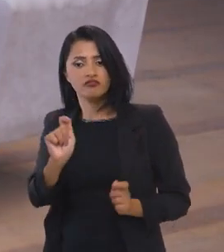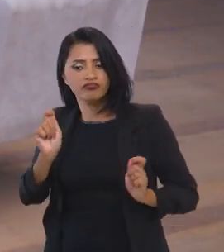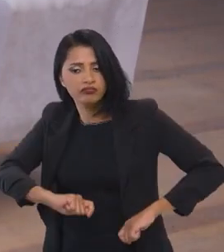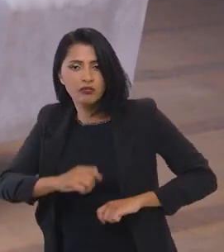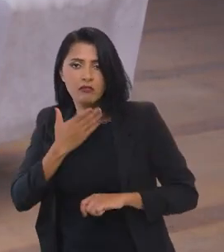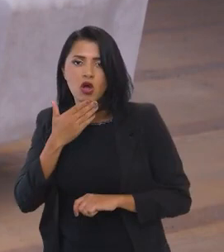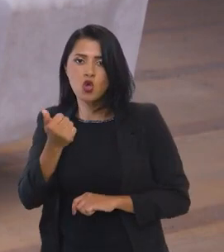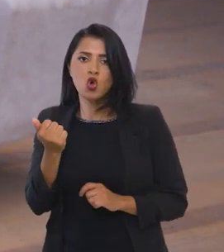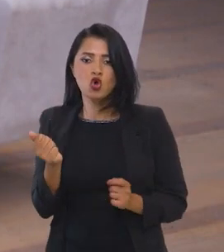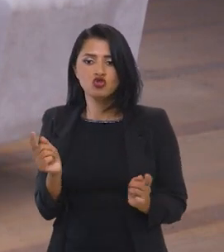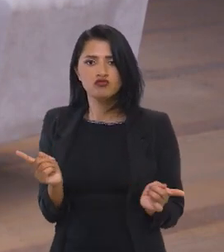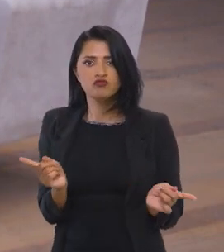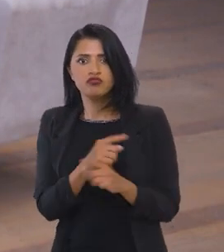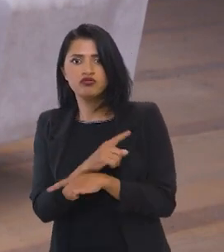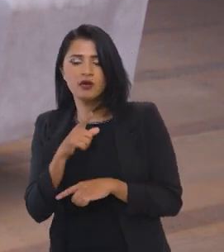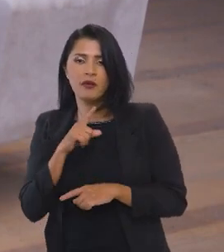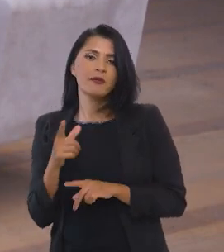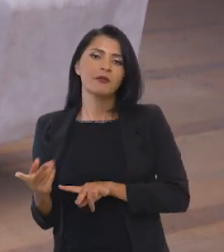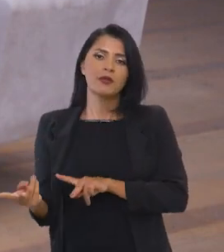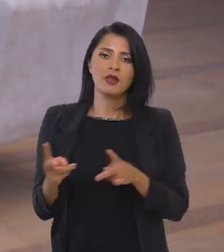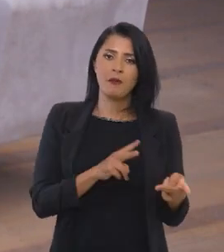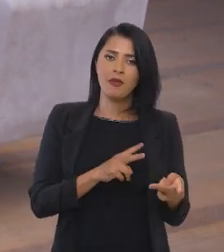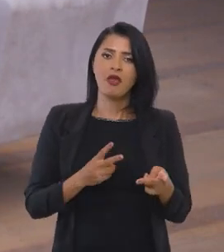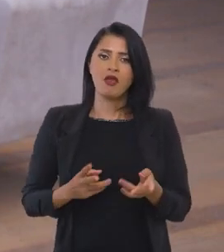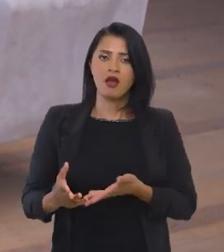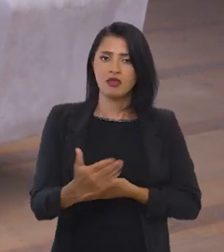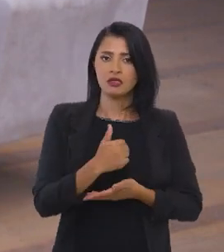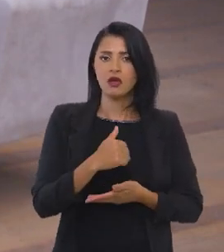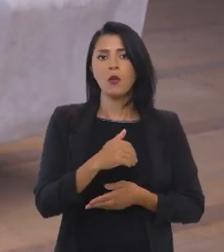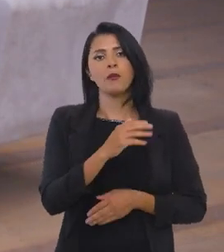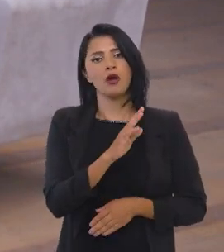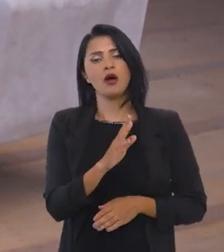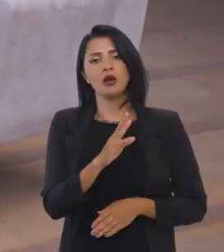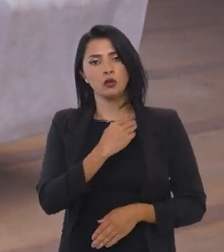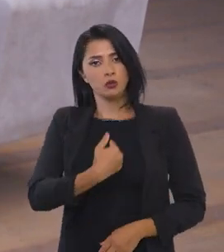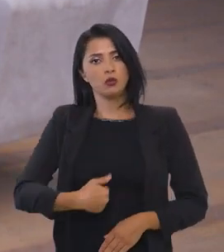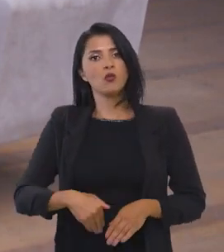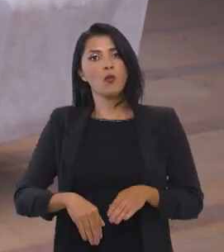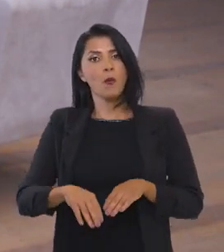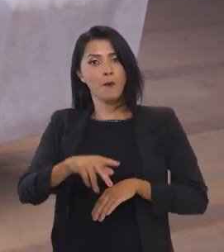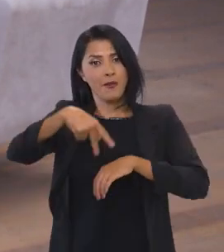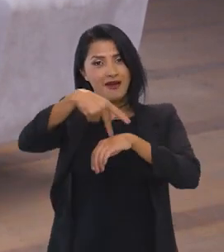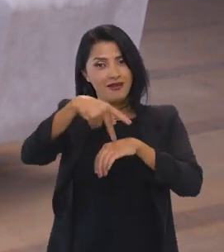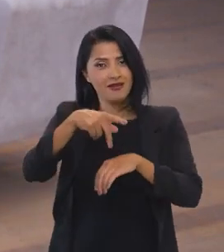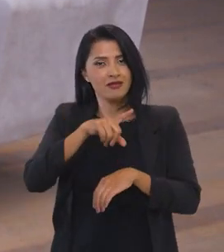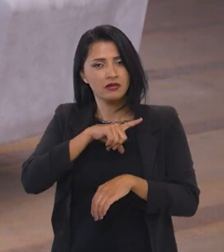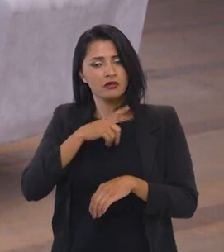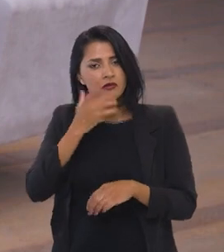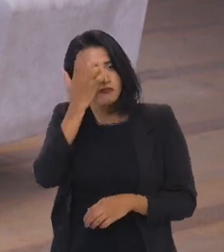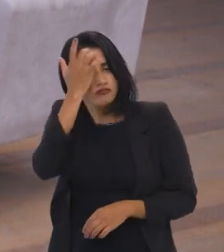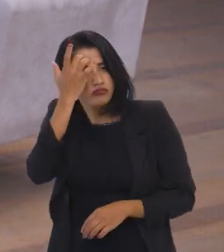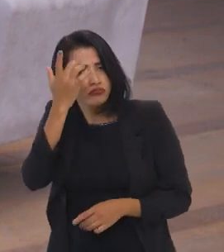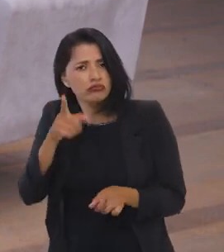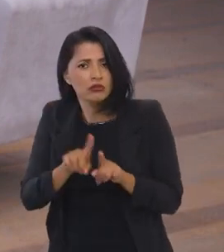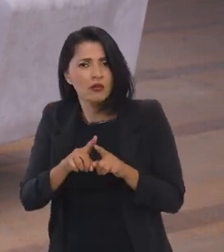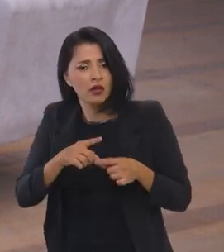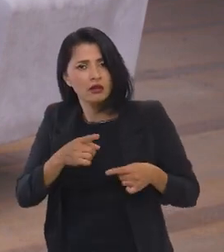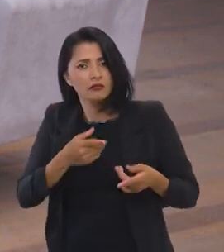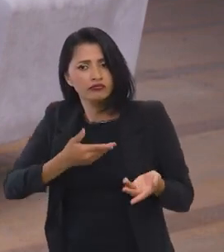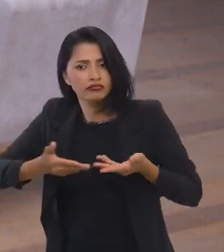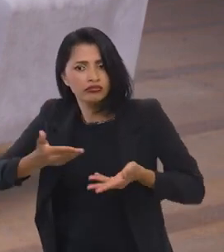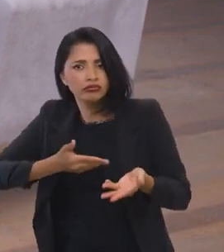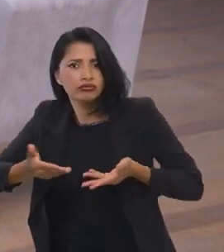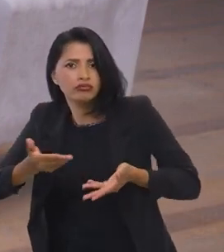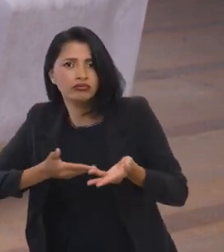potencial muito maior de reverter em arrecadação para o Estado brasileiro, mas também de facilitar essa